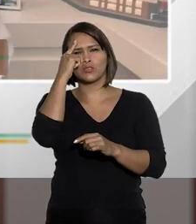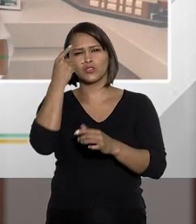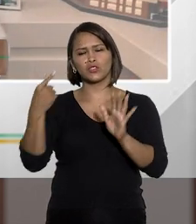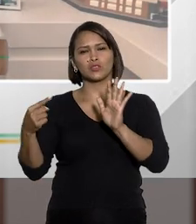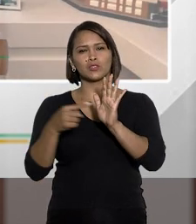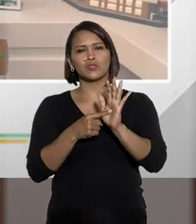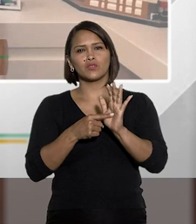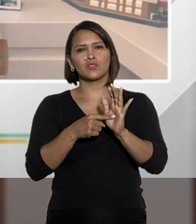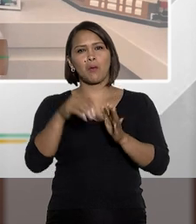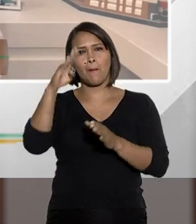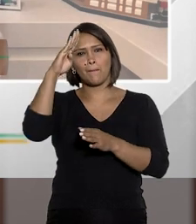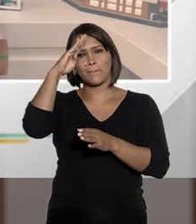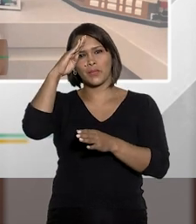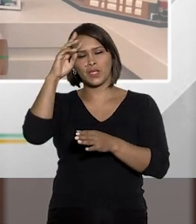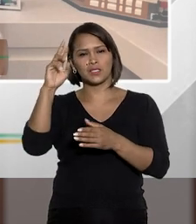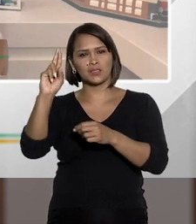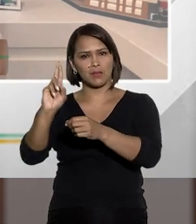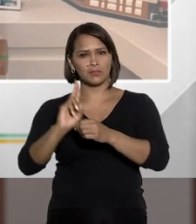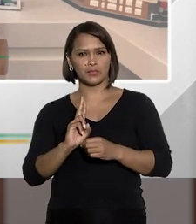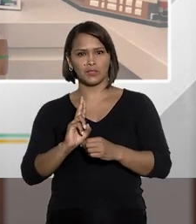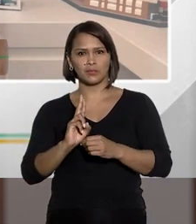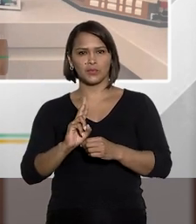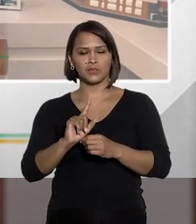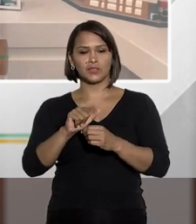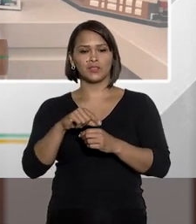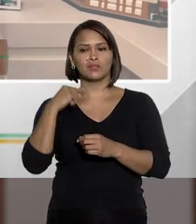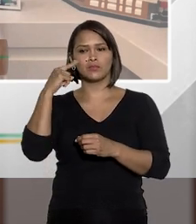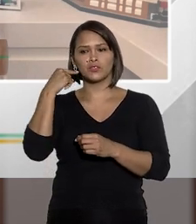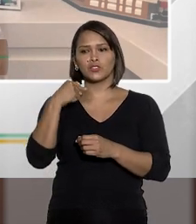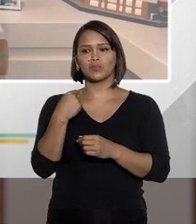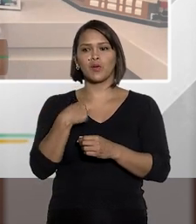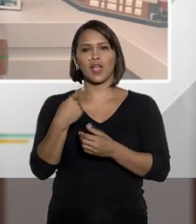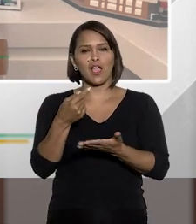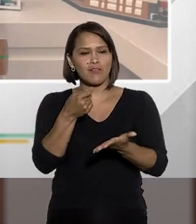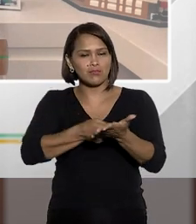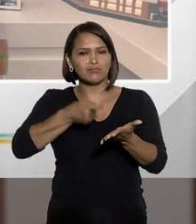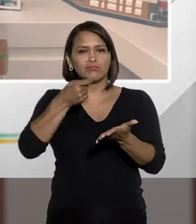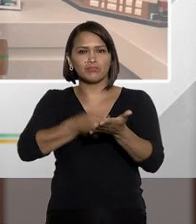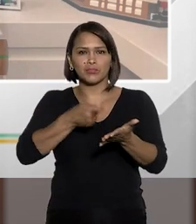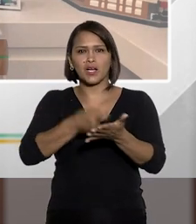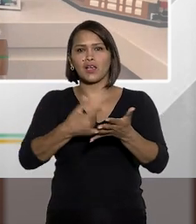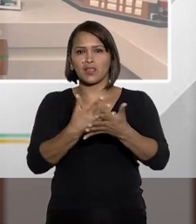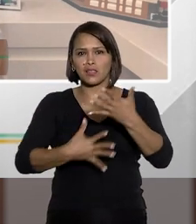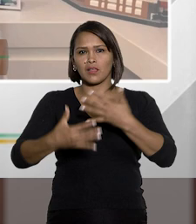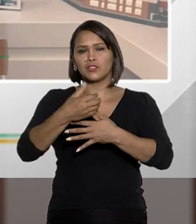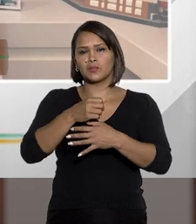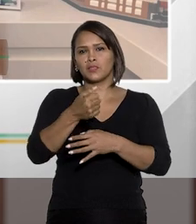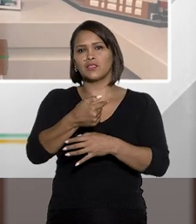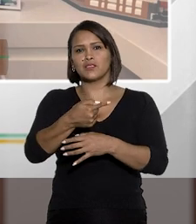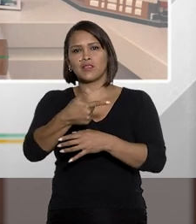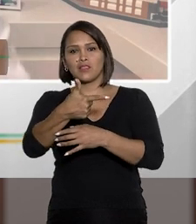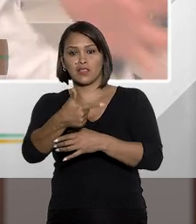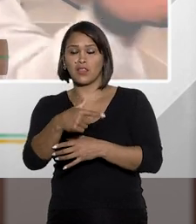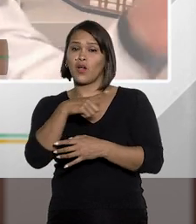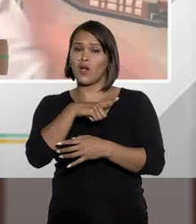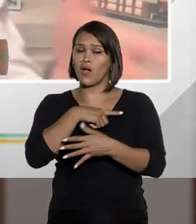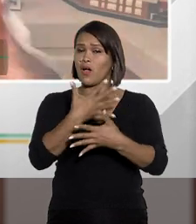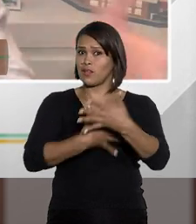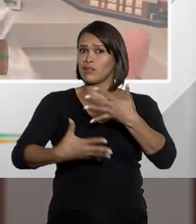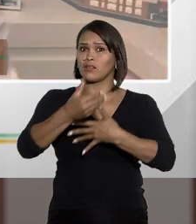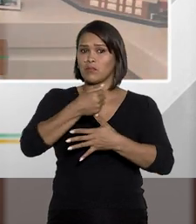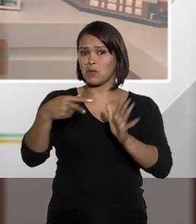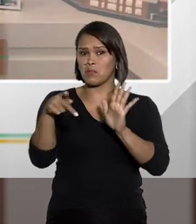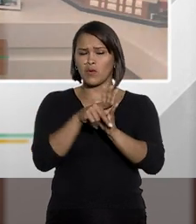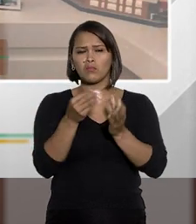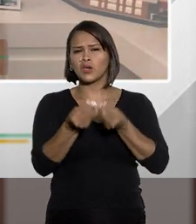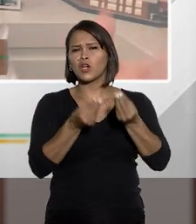Outro dia, por exemplo, eu denunciei um militar por abuso de autoridade, Rogério, e o advogado veio batendo na súmula 172, falando, olha, tem